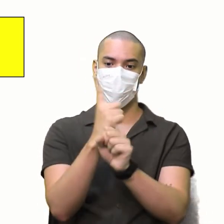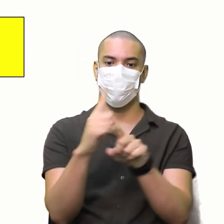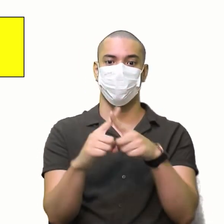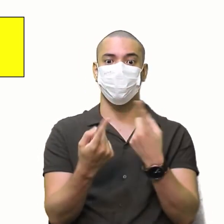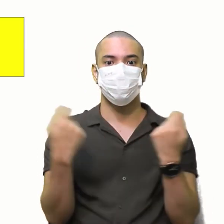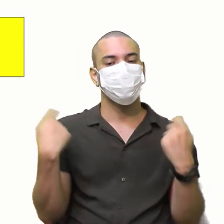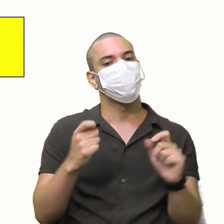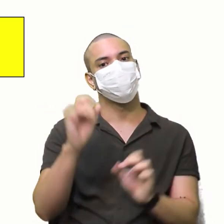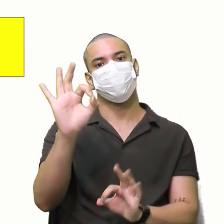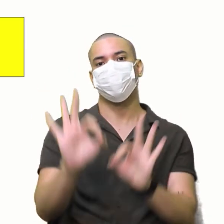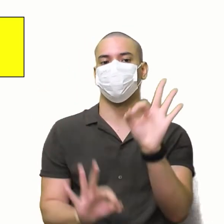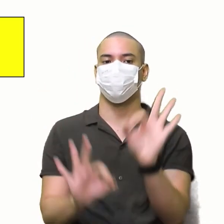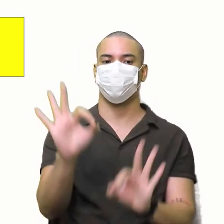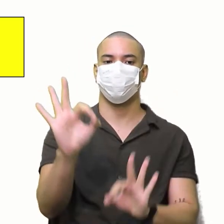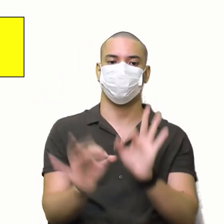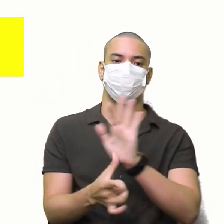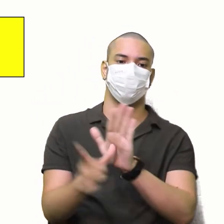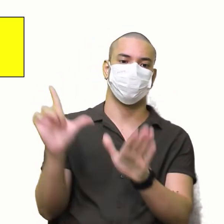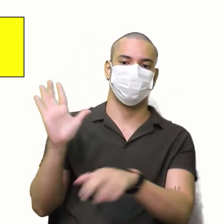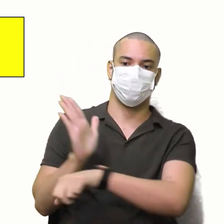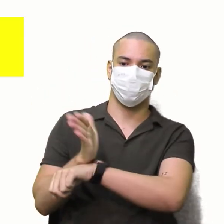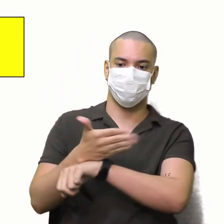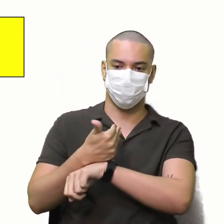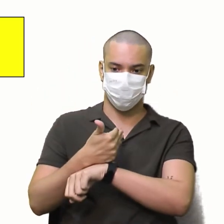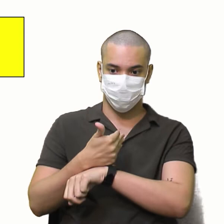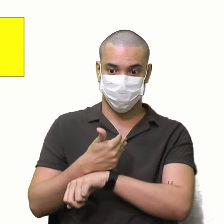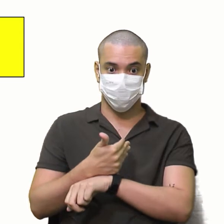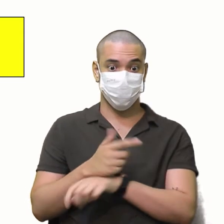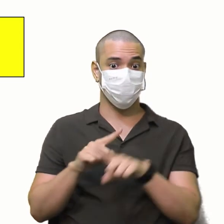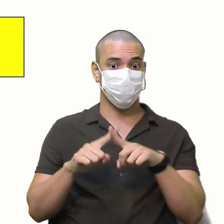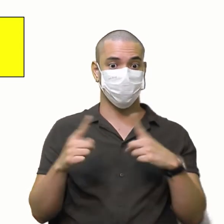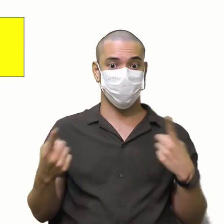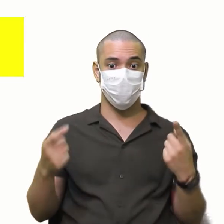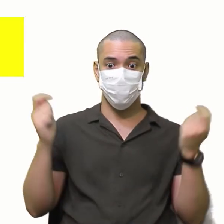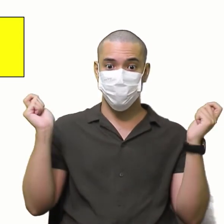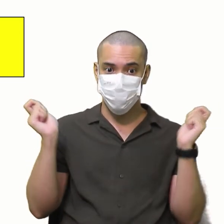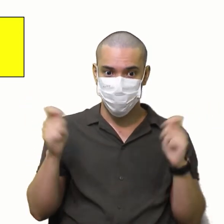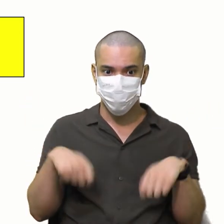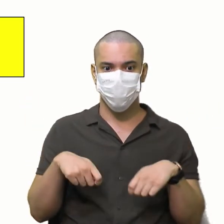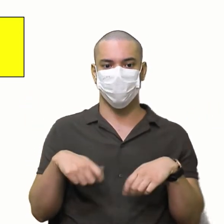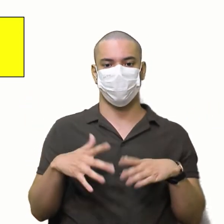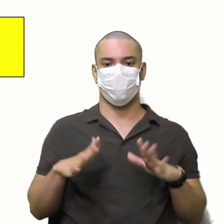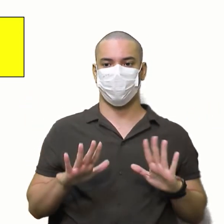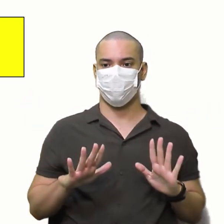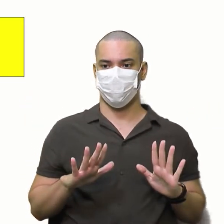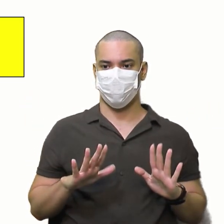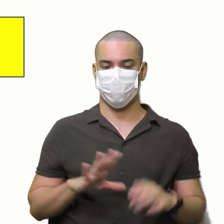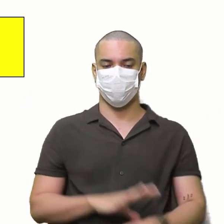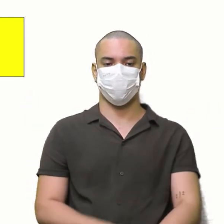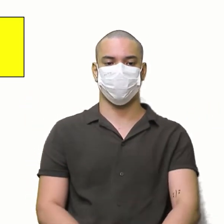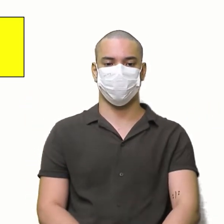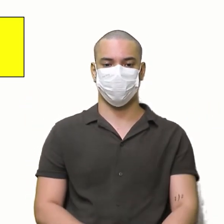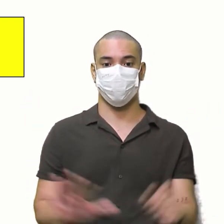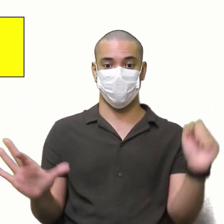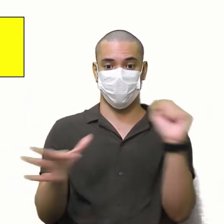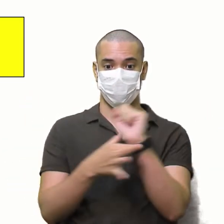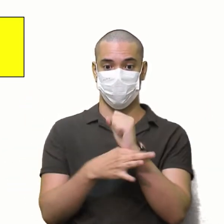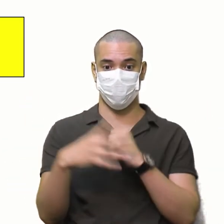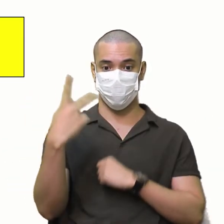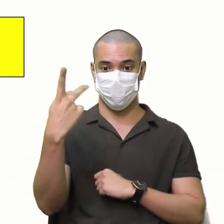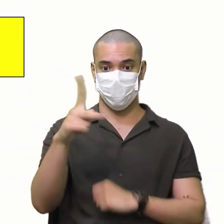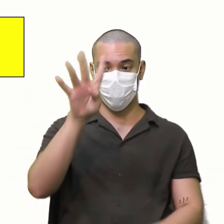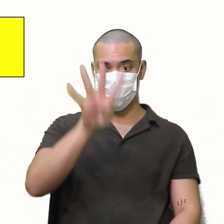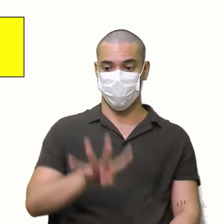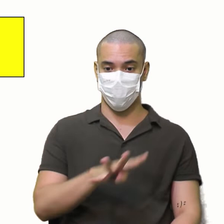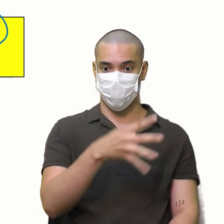que começar A se organizar Quanto a isso Mas é super possível Lidar com isso Garanta que seu